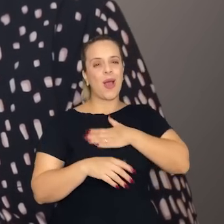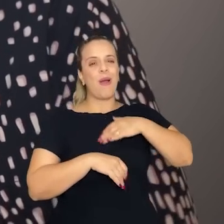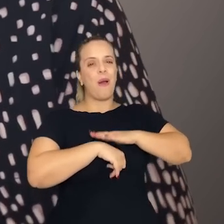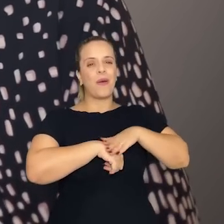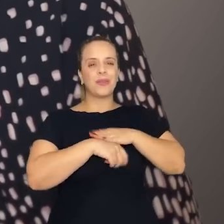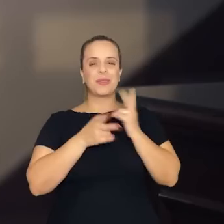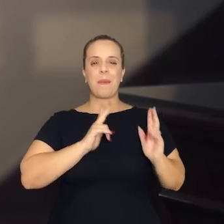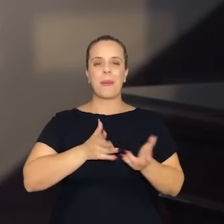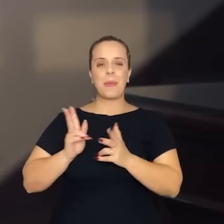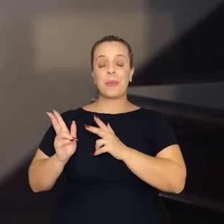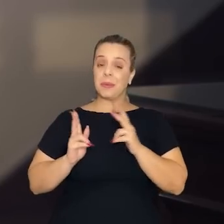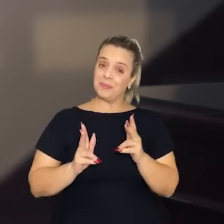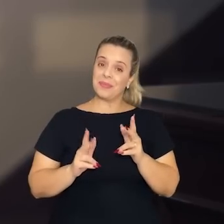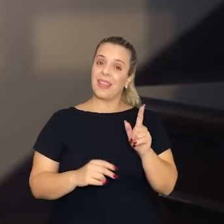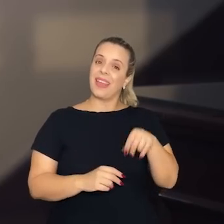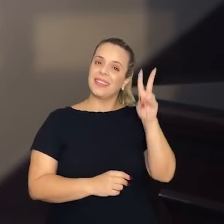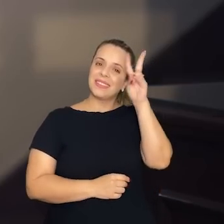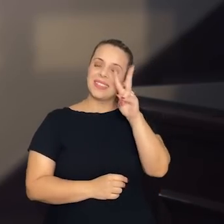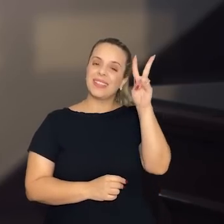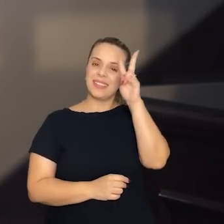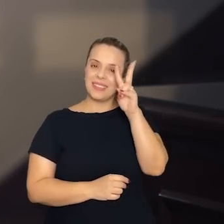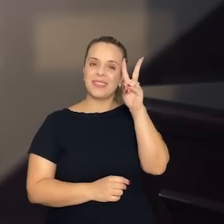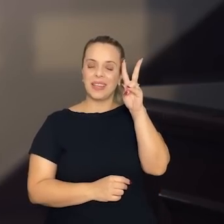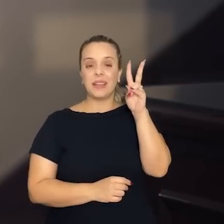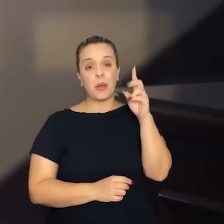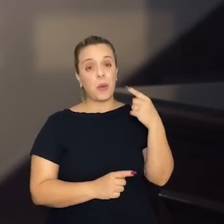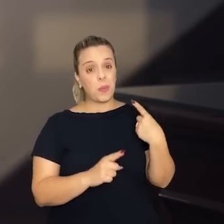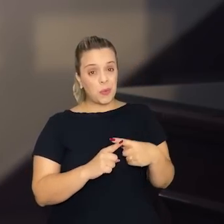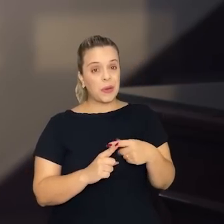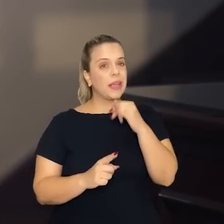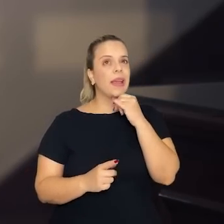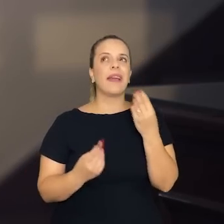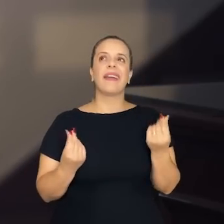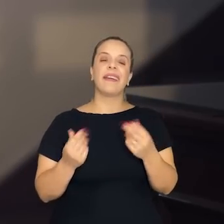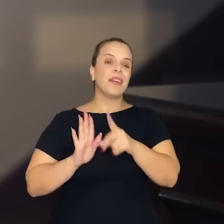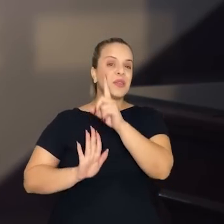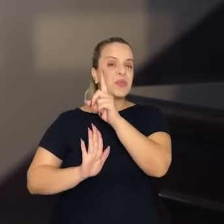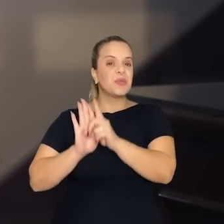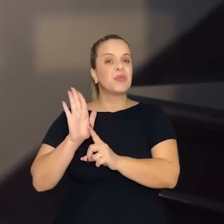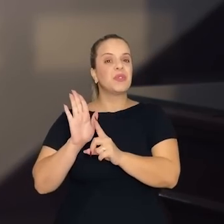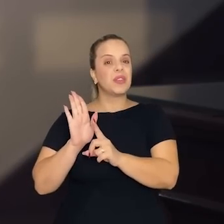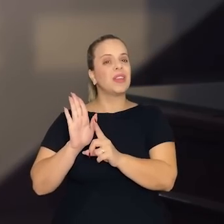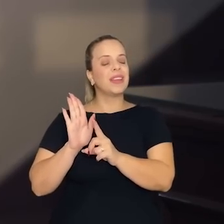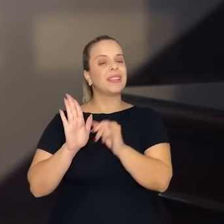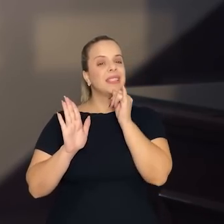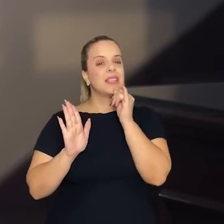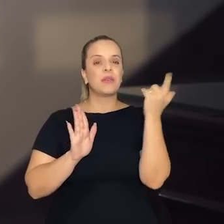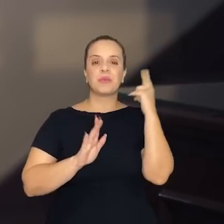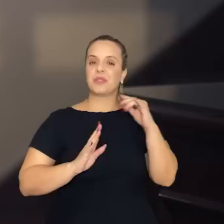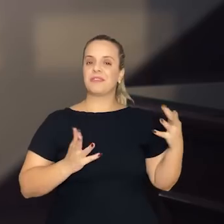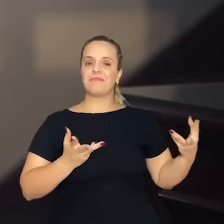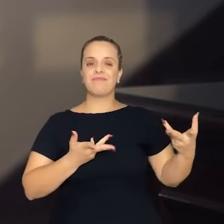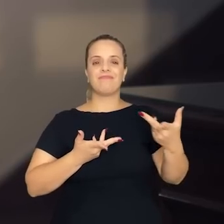conversar. Isso me fez lembrar muito Kant. Com o direito à hospitalidade universal,